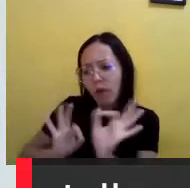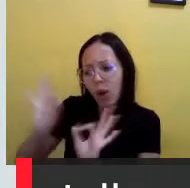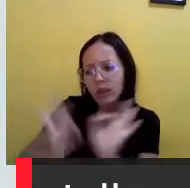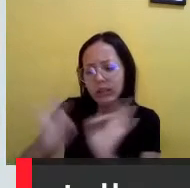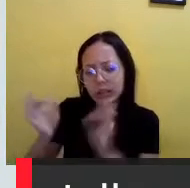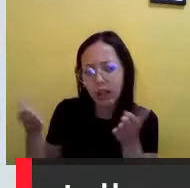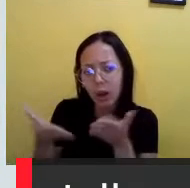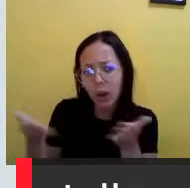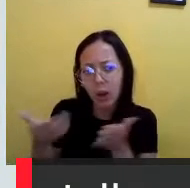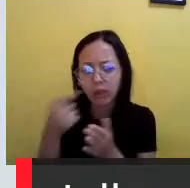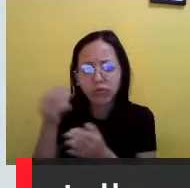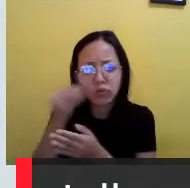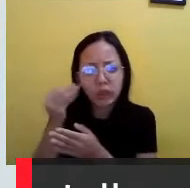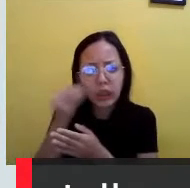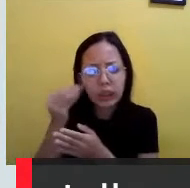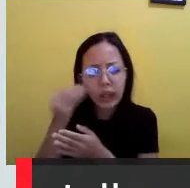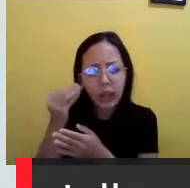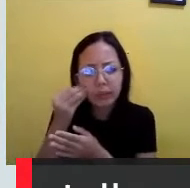Deixa eu tentar aqui.